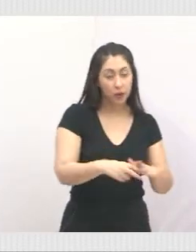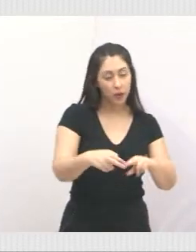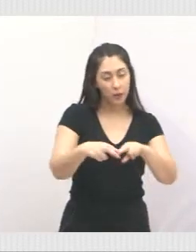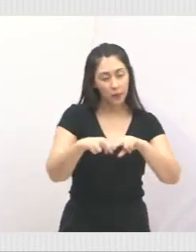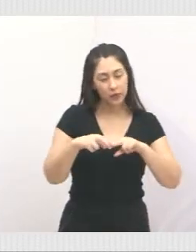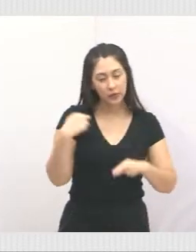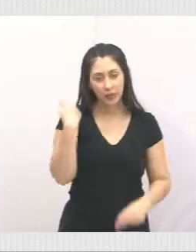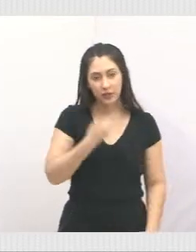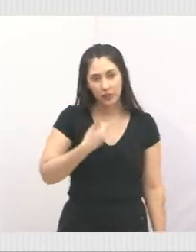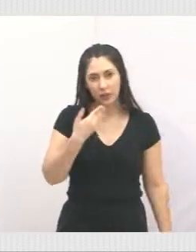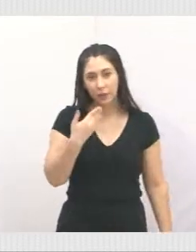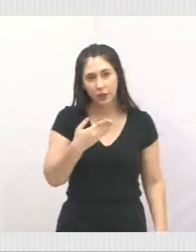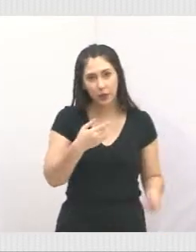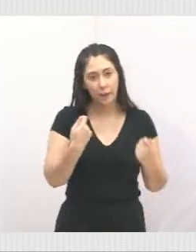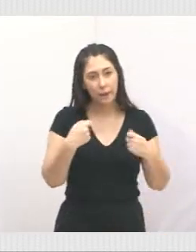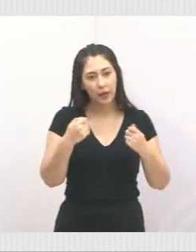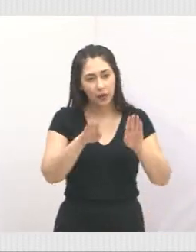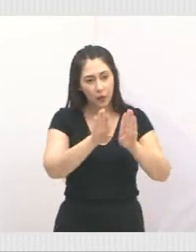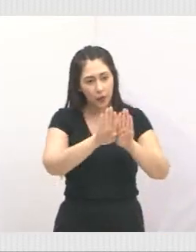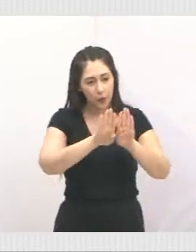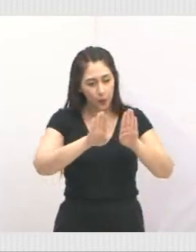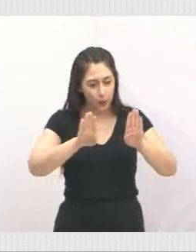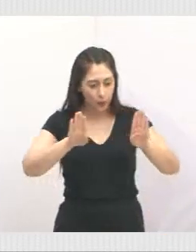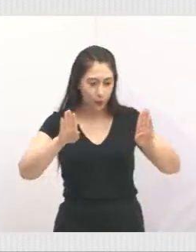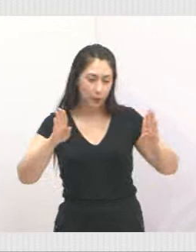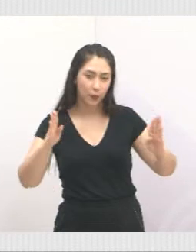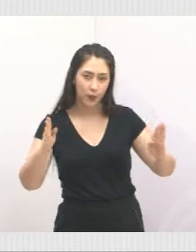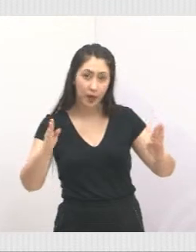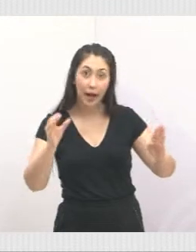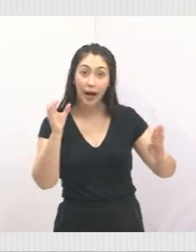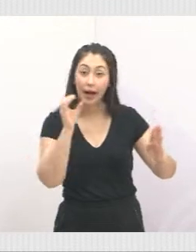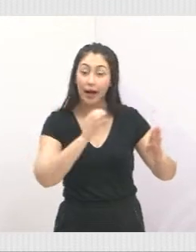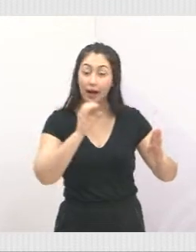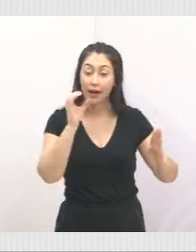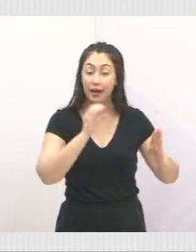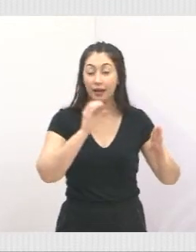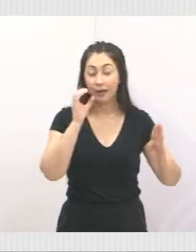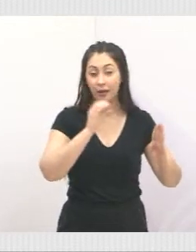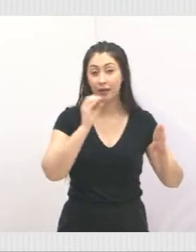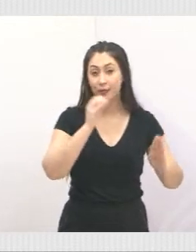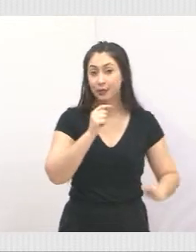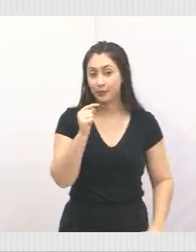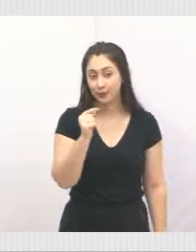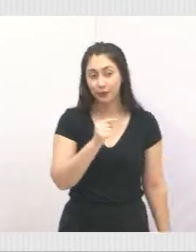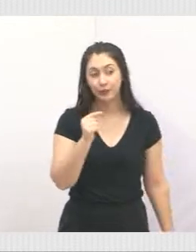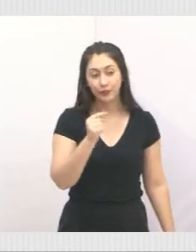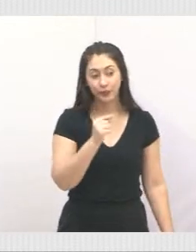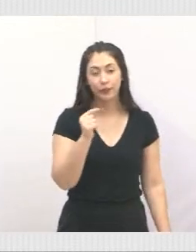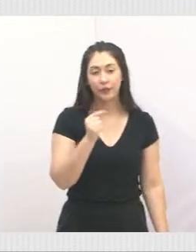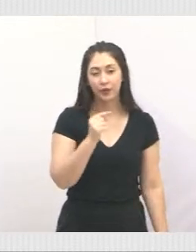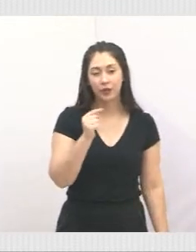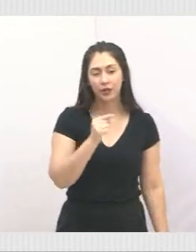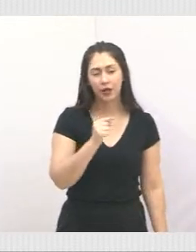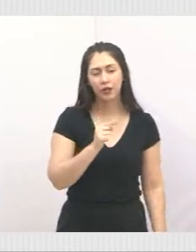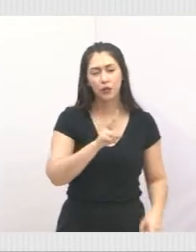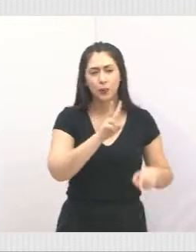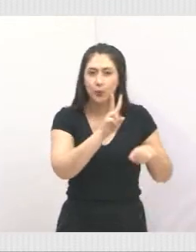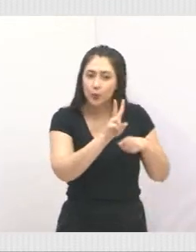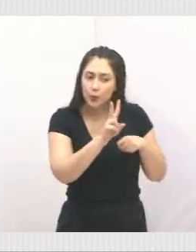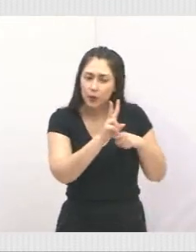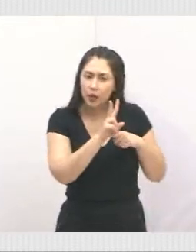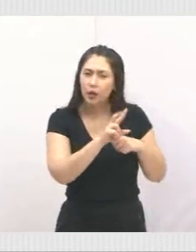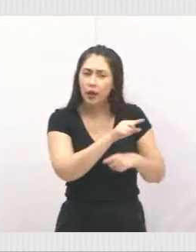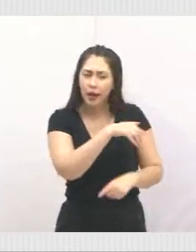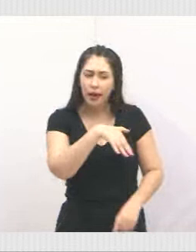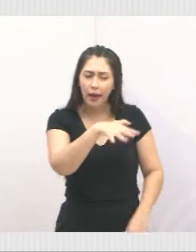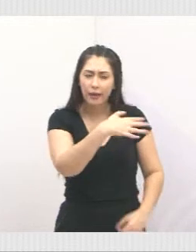colocado um guarda-reio o mais rápido possível ali, para que haja proteção para aquela